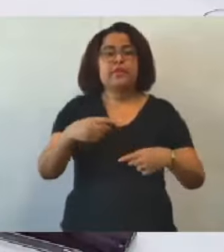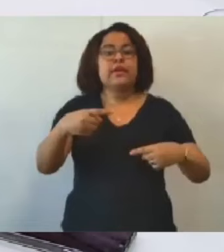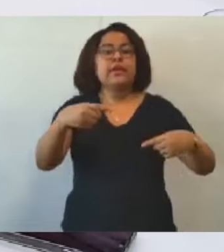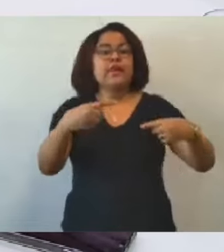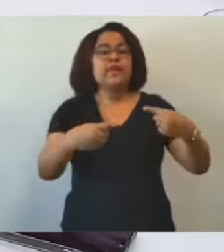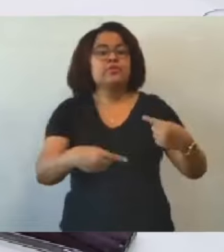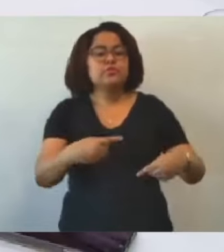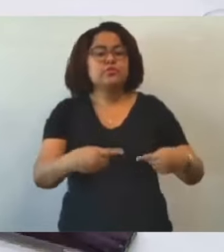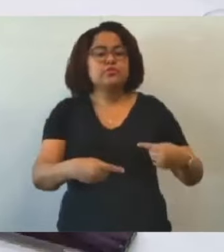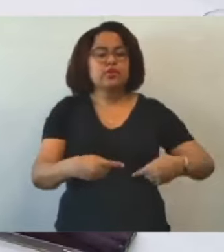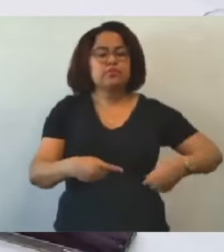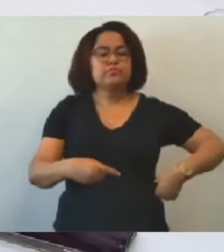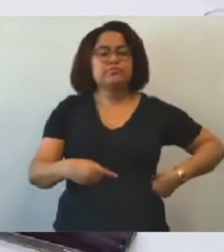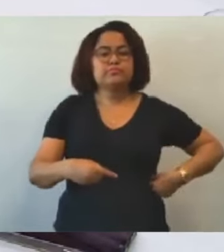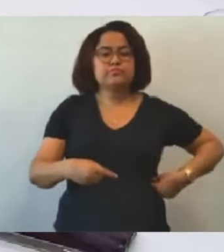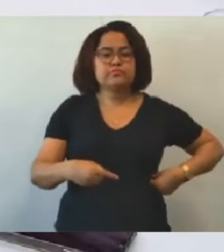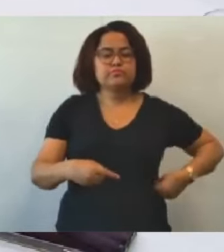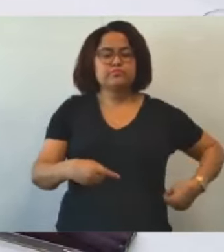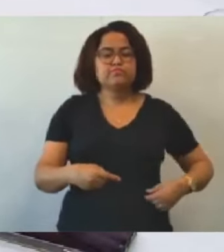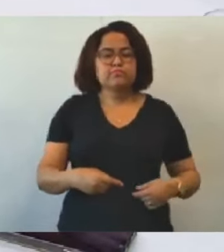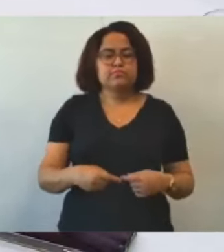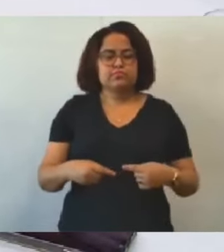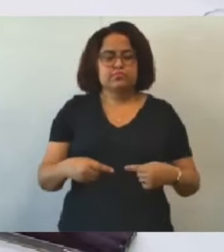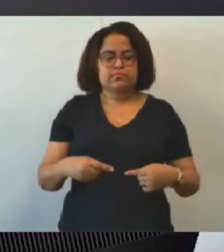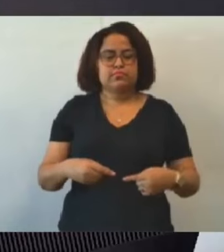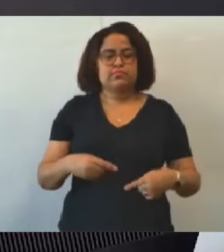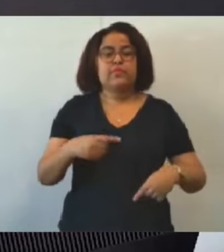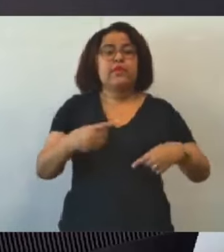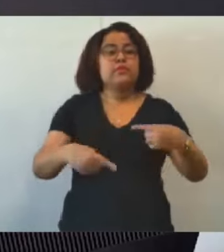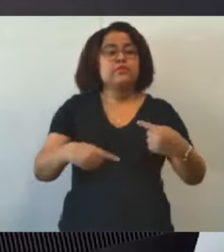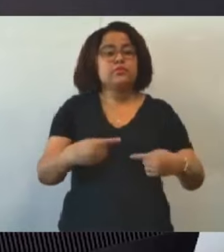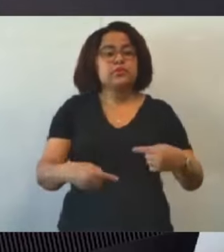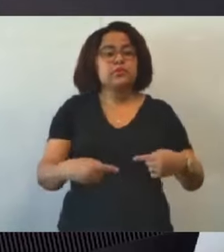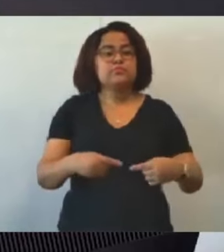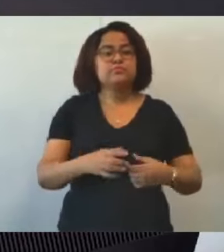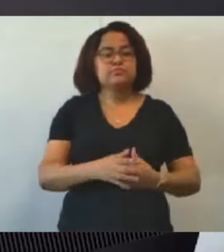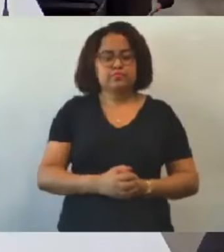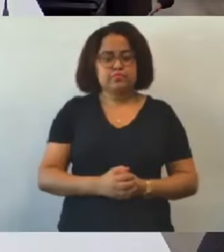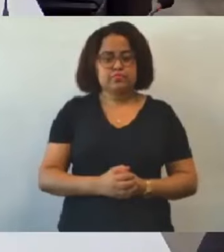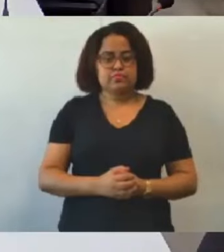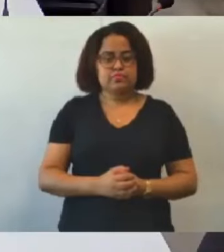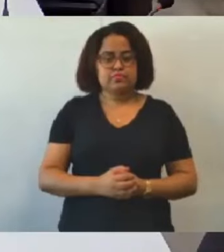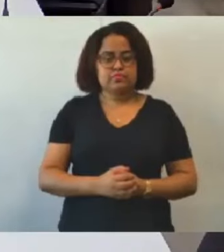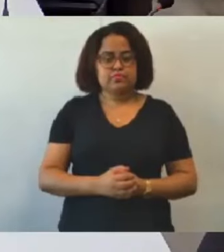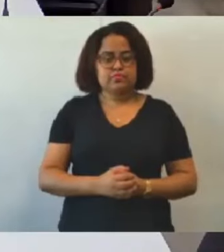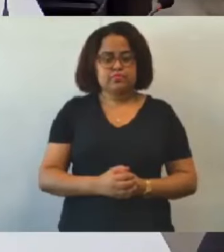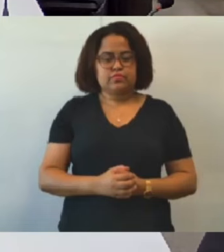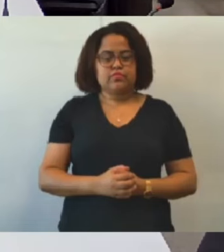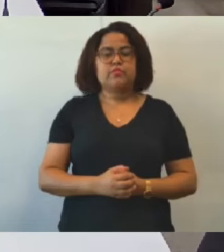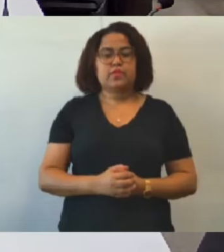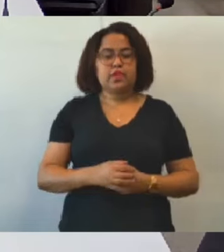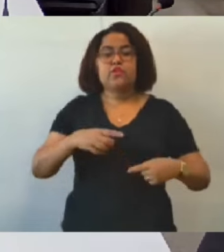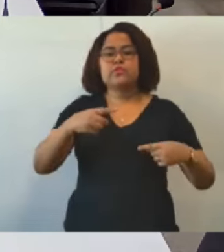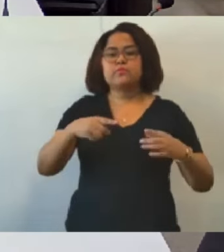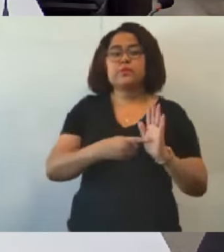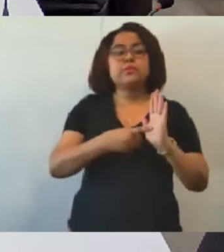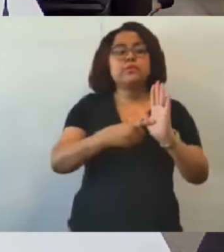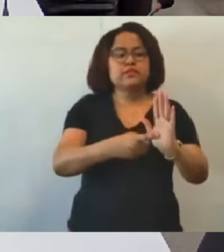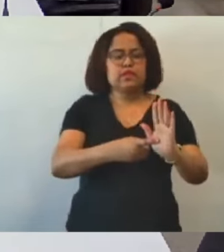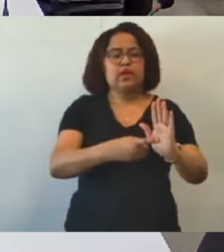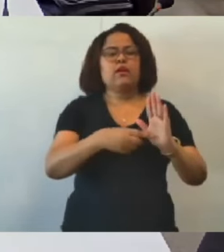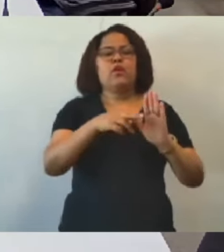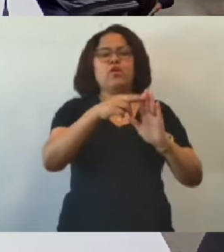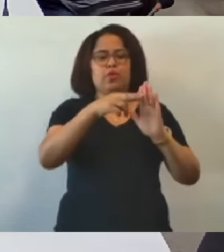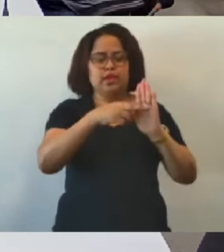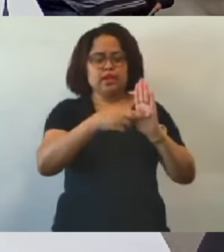relatório, não é isso? Eu gostaria de manifestar. discussão. Isso, agora nós vamos discutir o seu relatório. que apresentar o relatório. É.